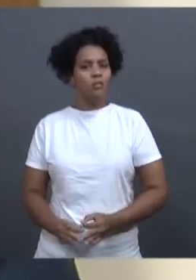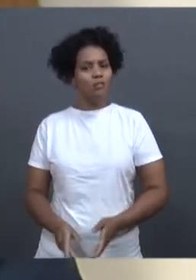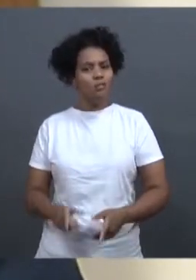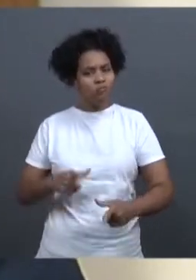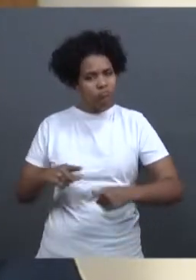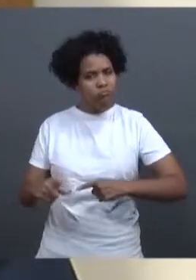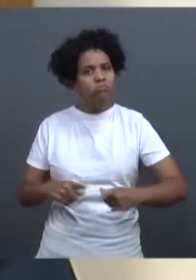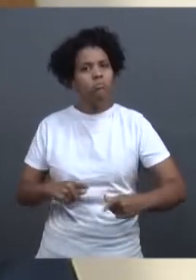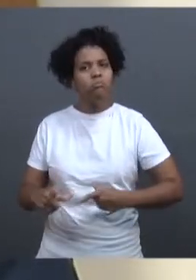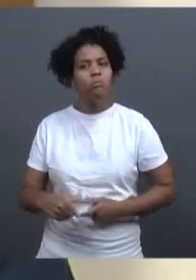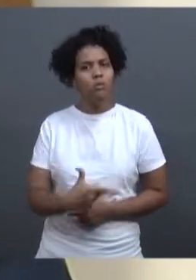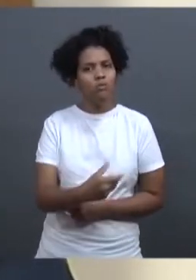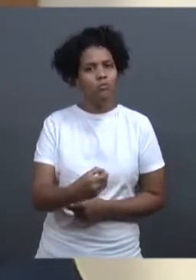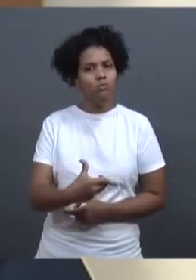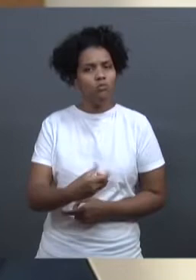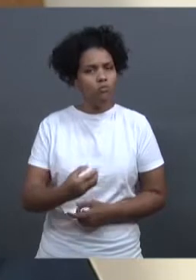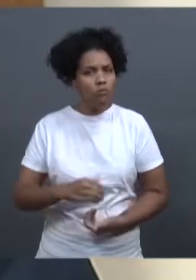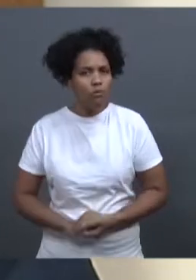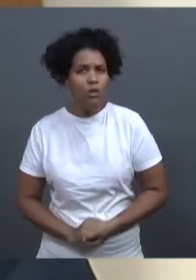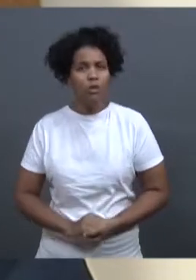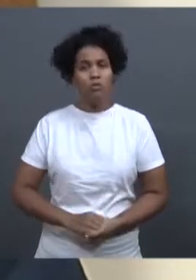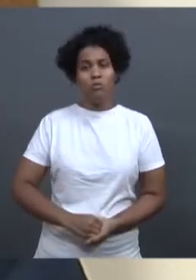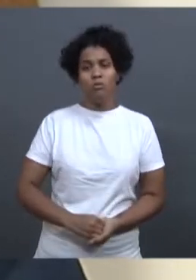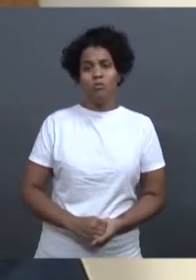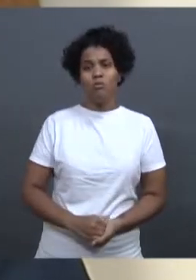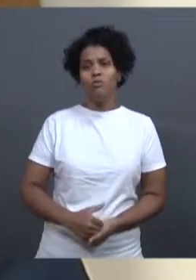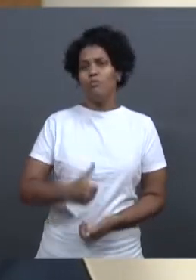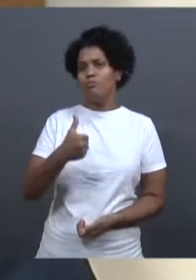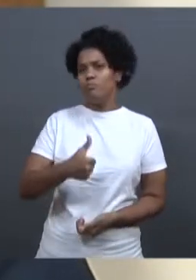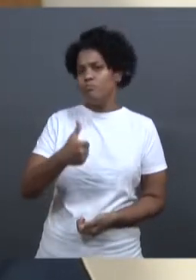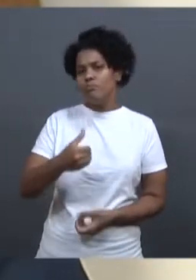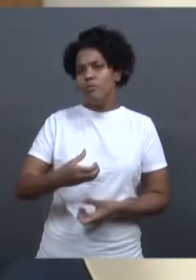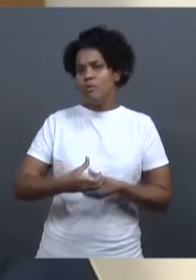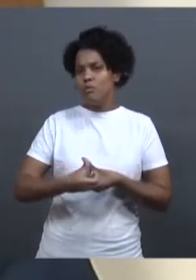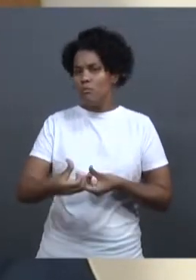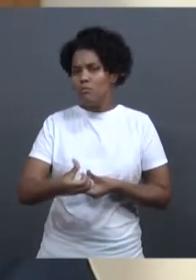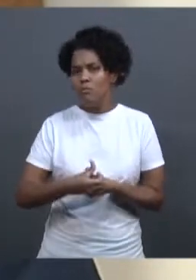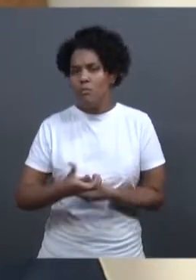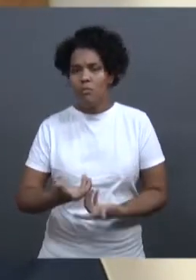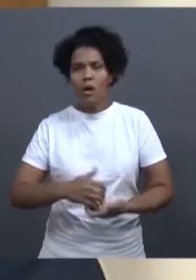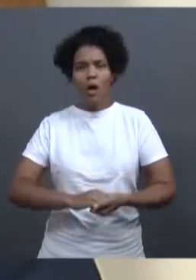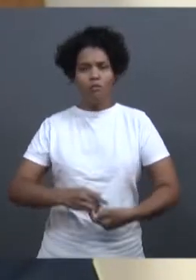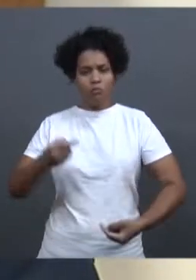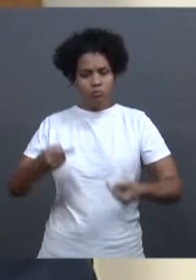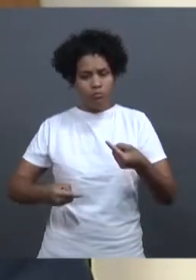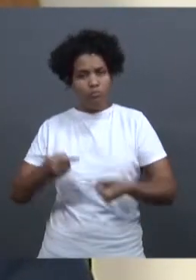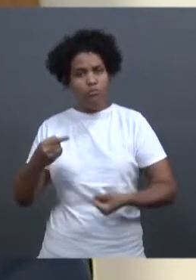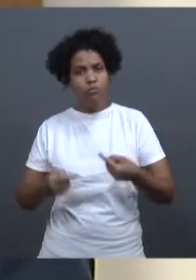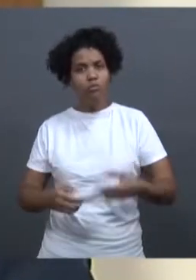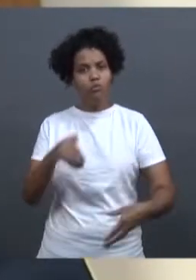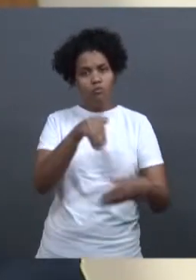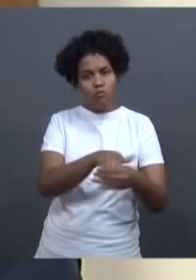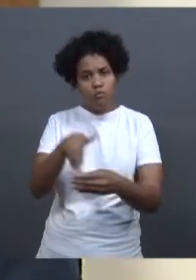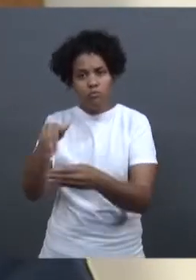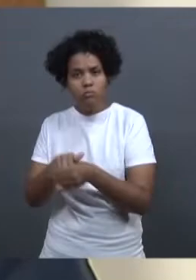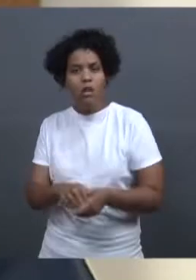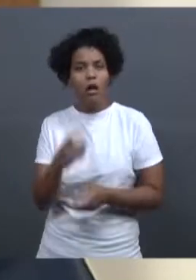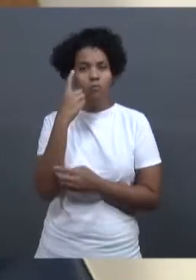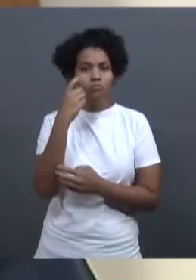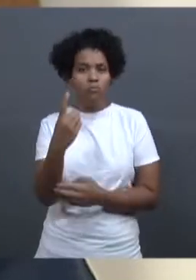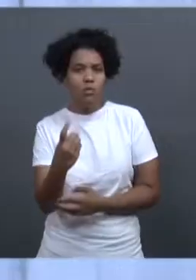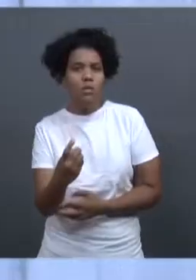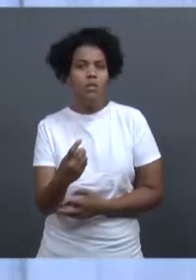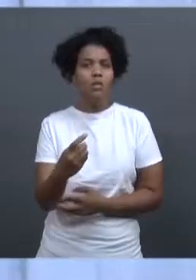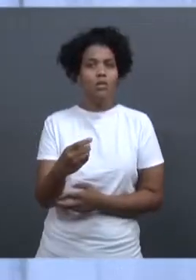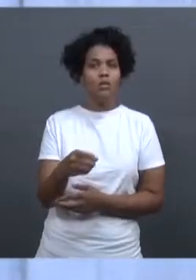2020, no primeiro semestre ainda, deliberar, discutir e votar no interesse do povo